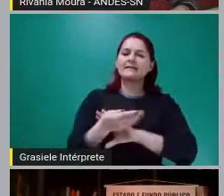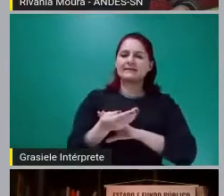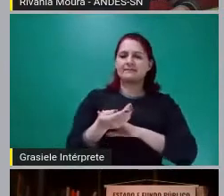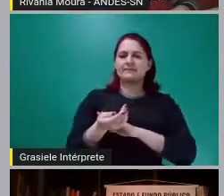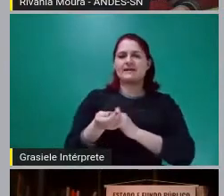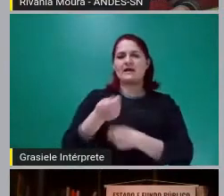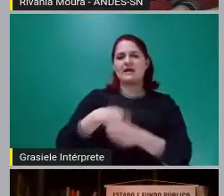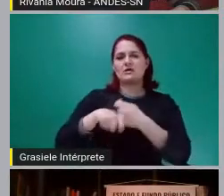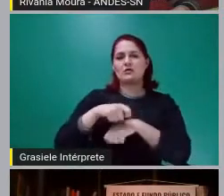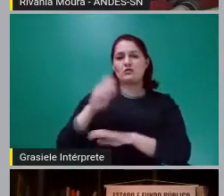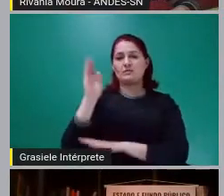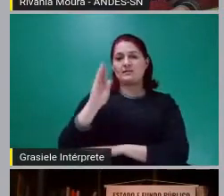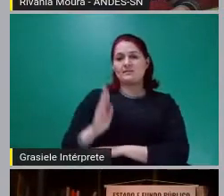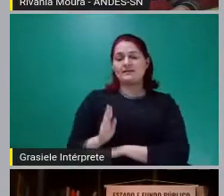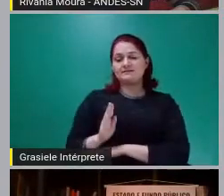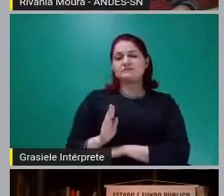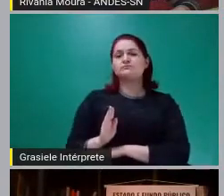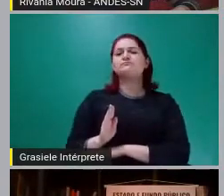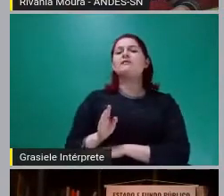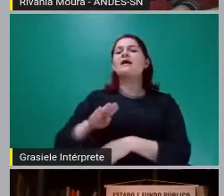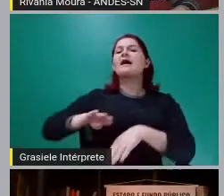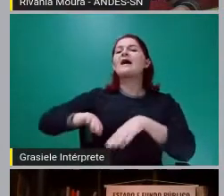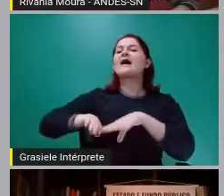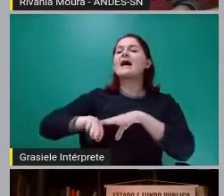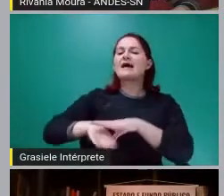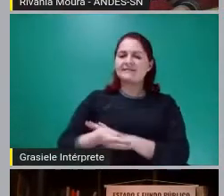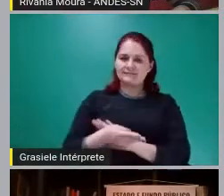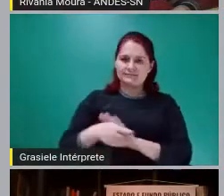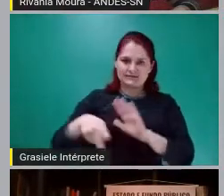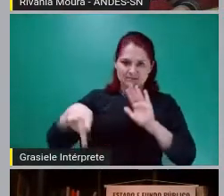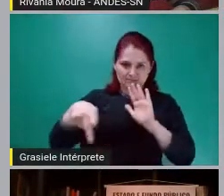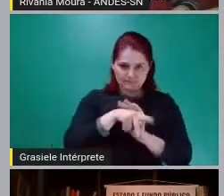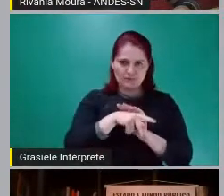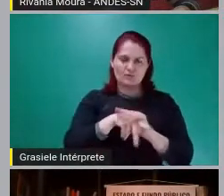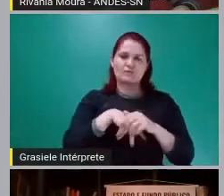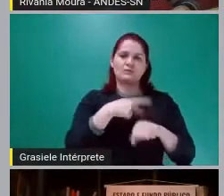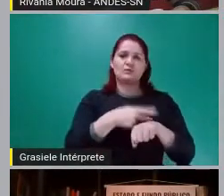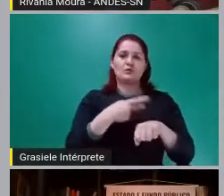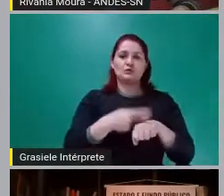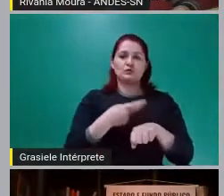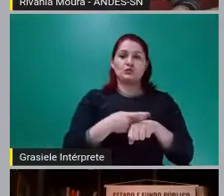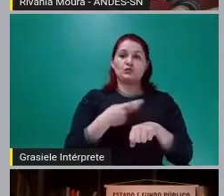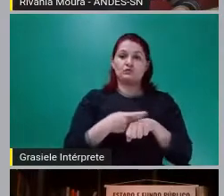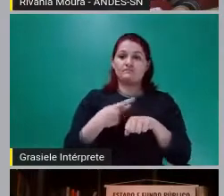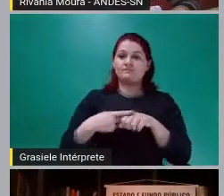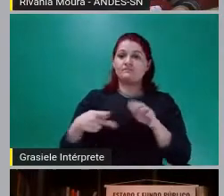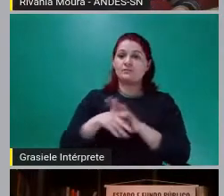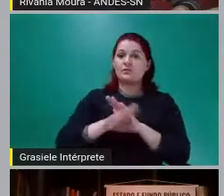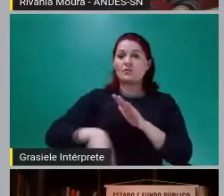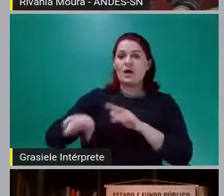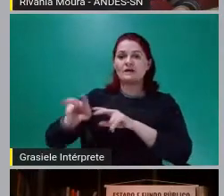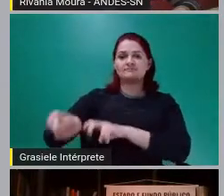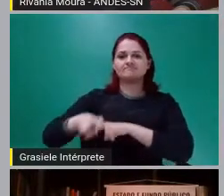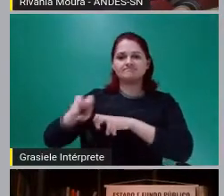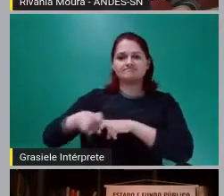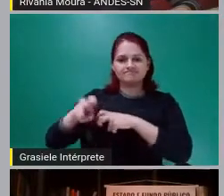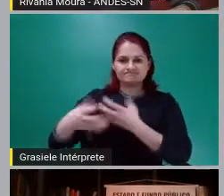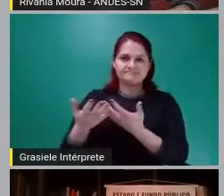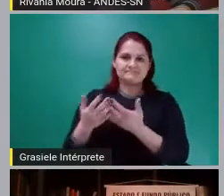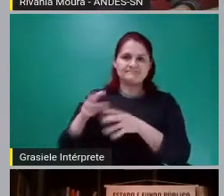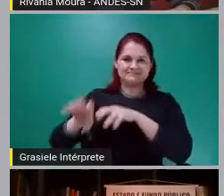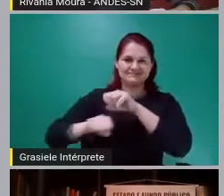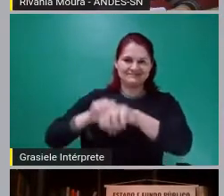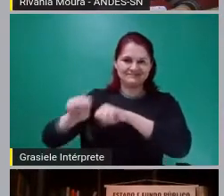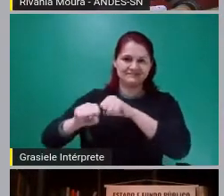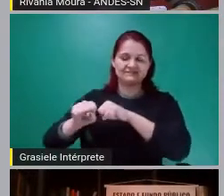posição de produtor, de produtos primários na divisão internacional do trabalho. Segundo,